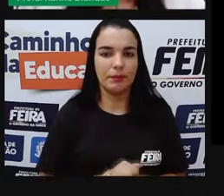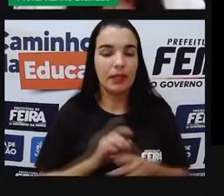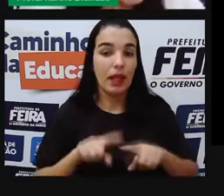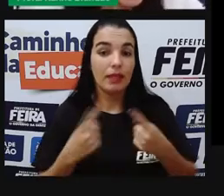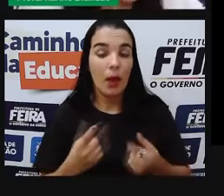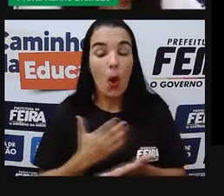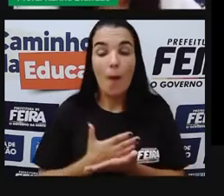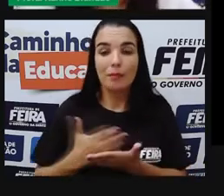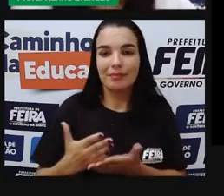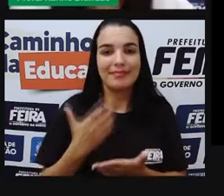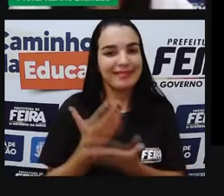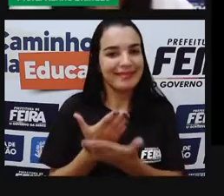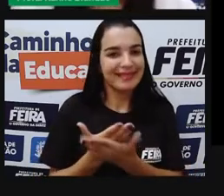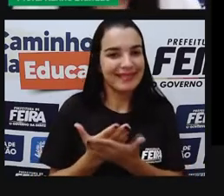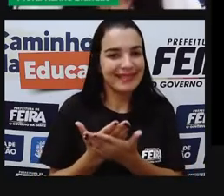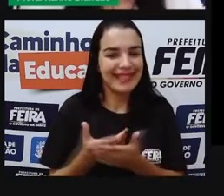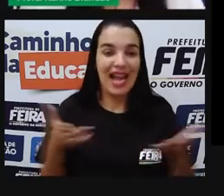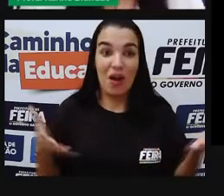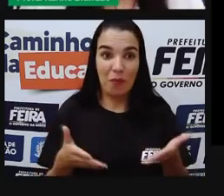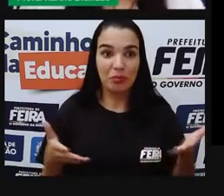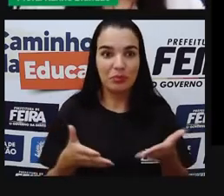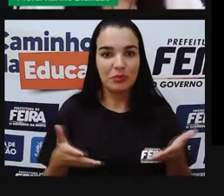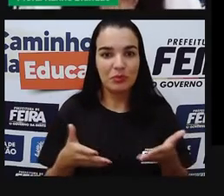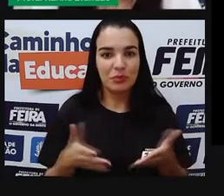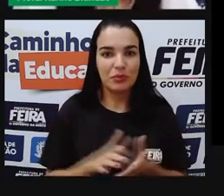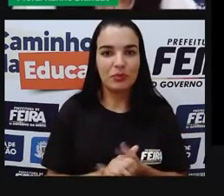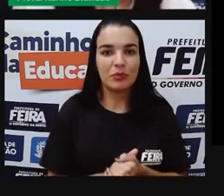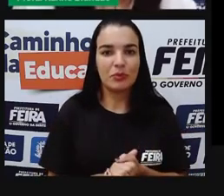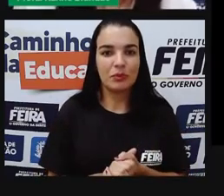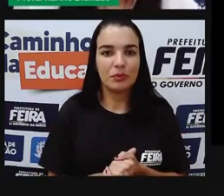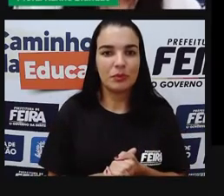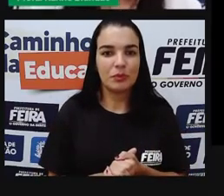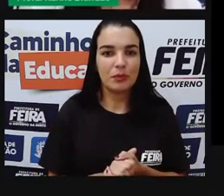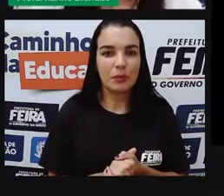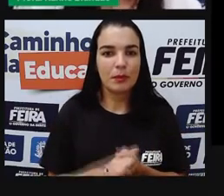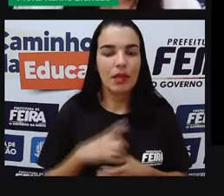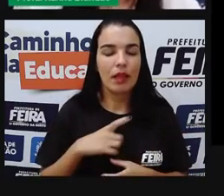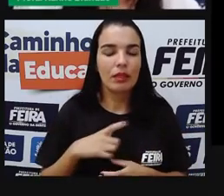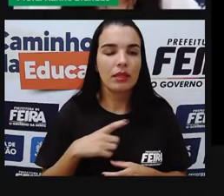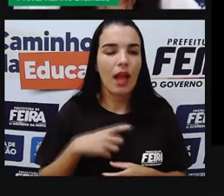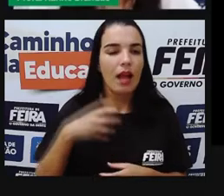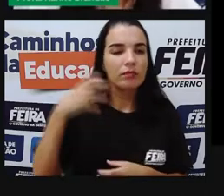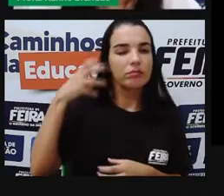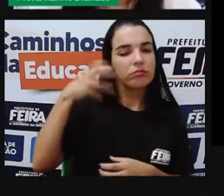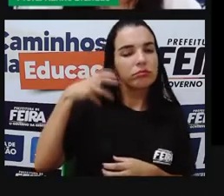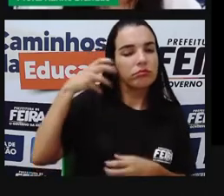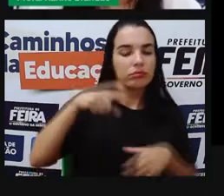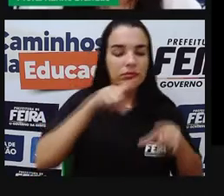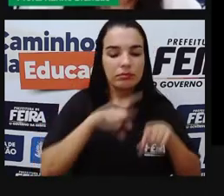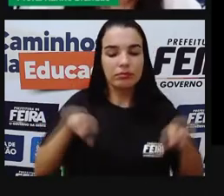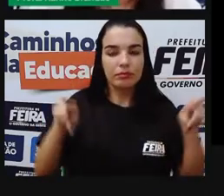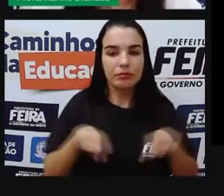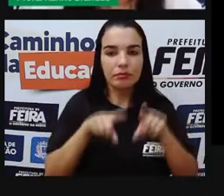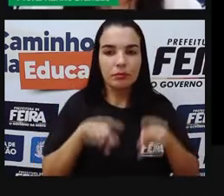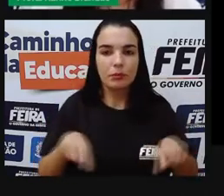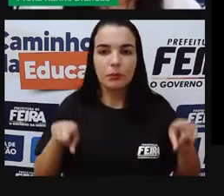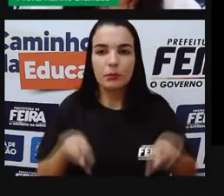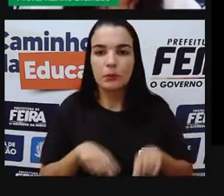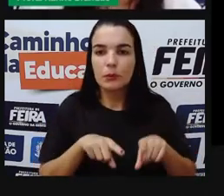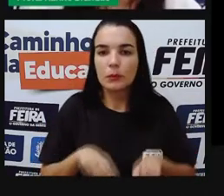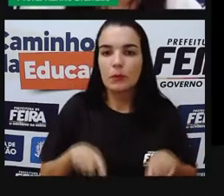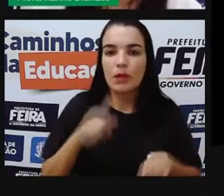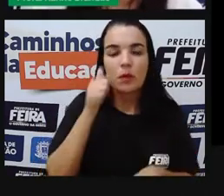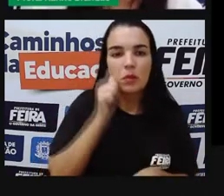começar a nossa aula de hoje, né, eu trago essa música de Rita Carvalho, Roberto Zenobil e